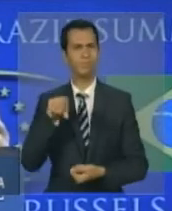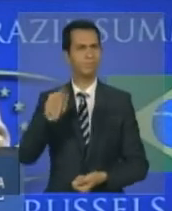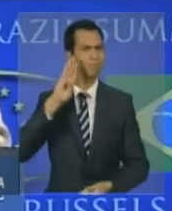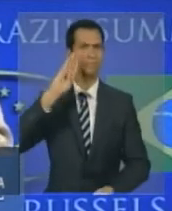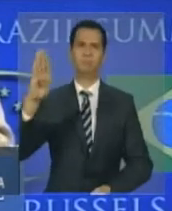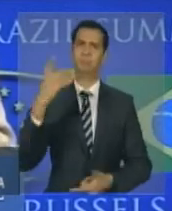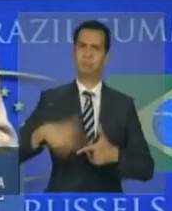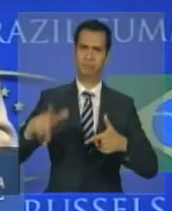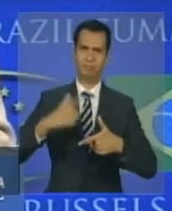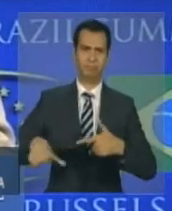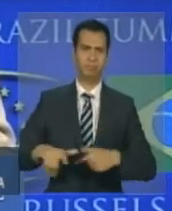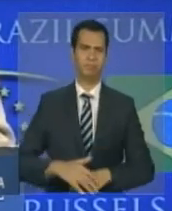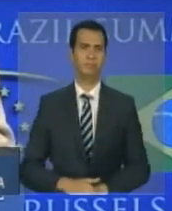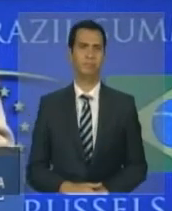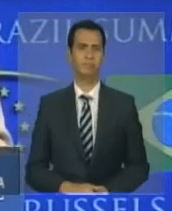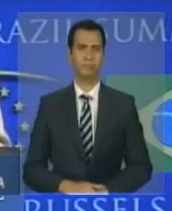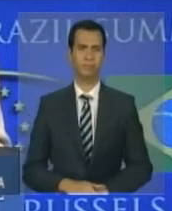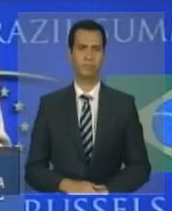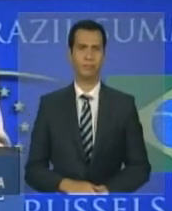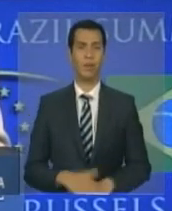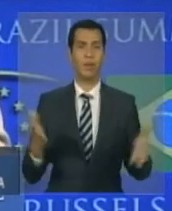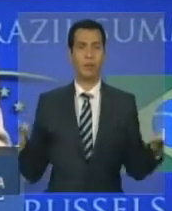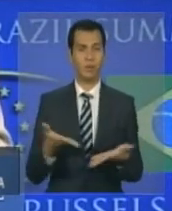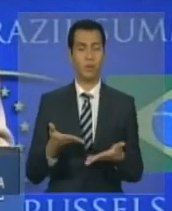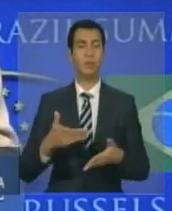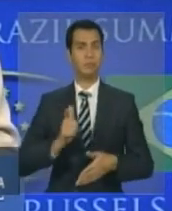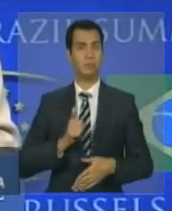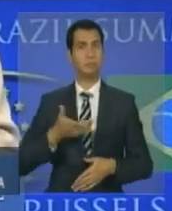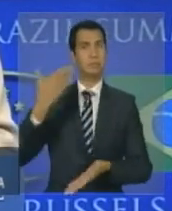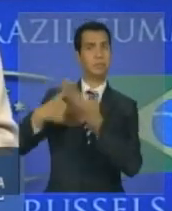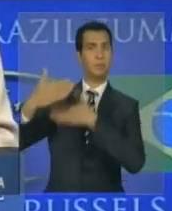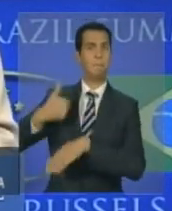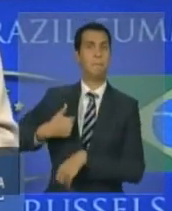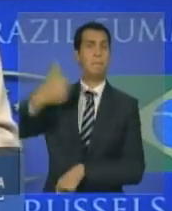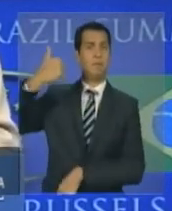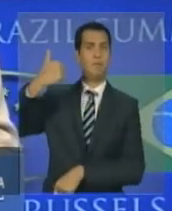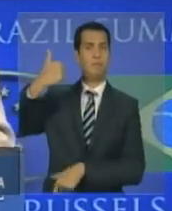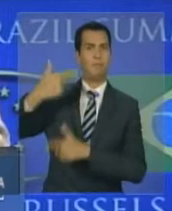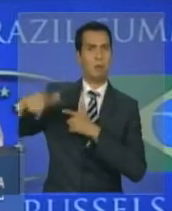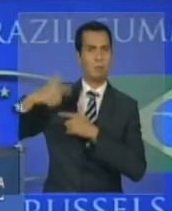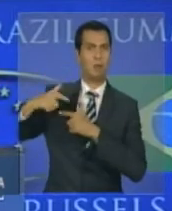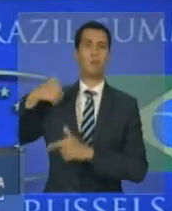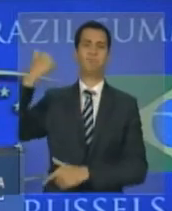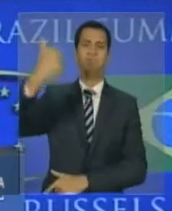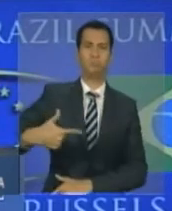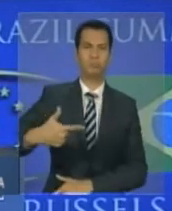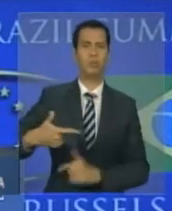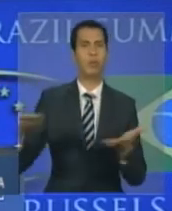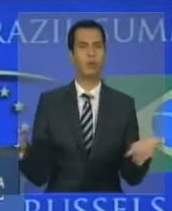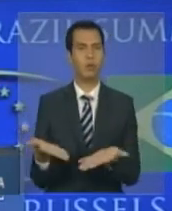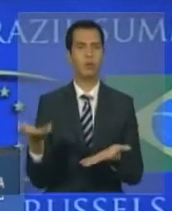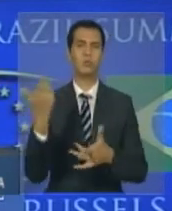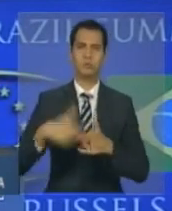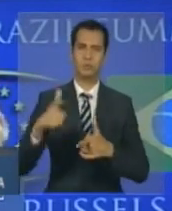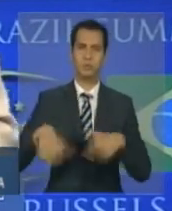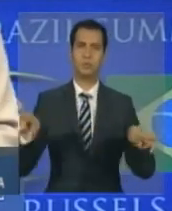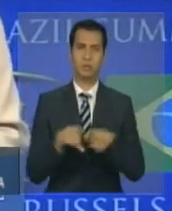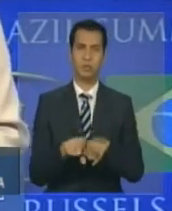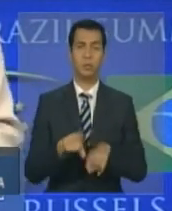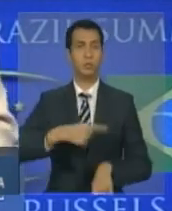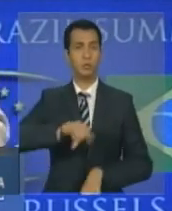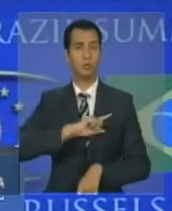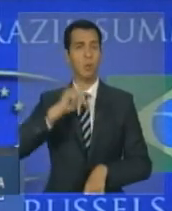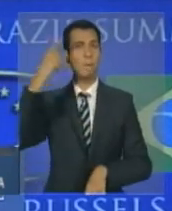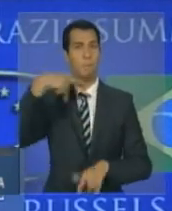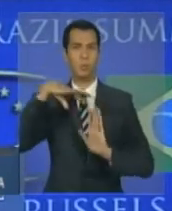esse processo. Estamos na segunda fase da crise. A política de socorro a instituições financeiras